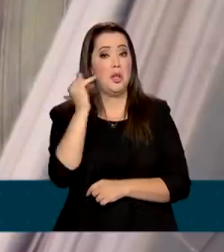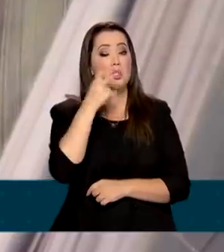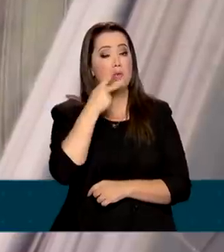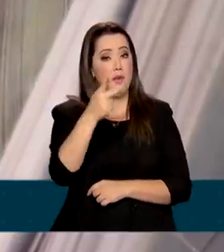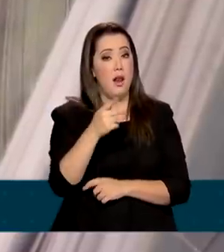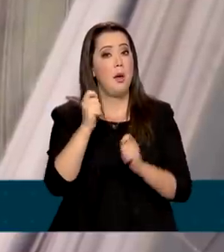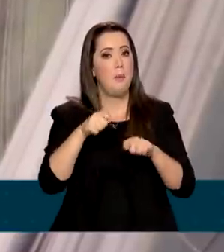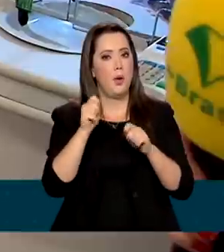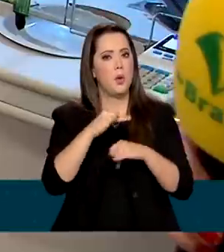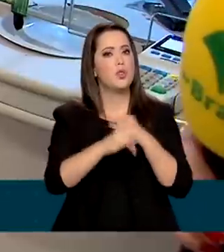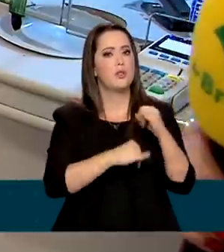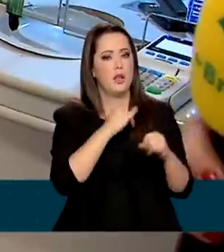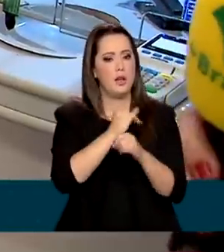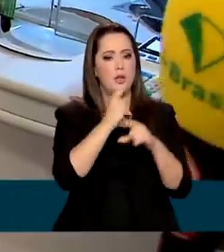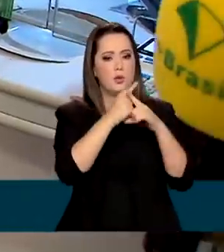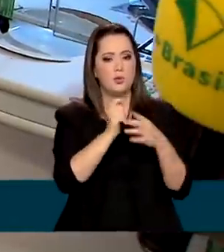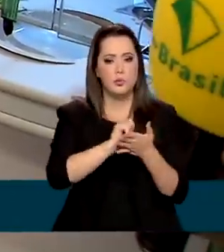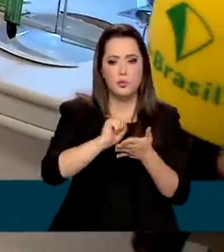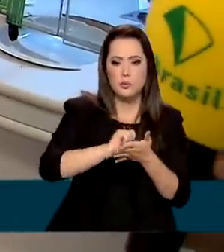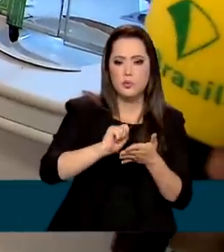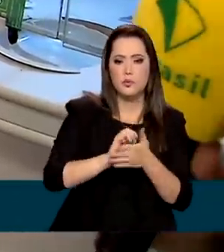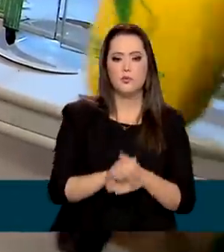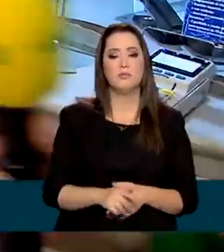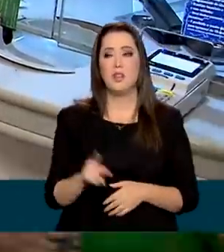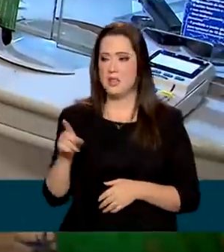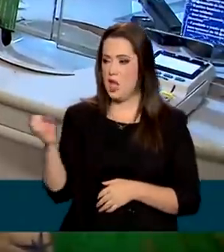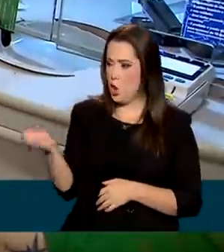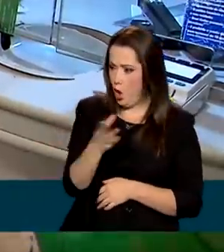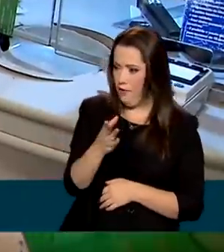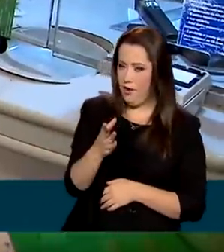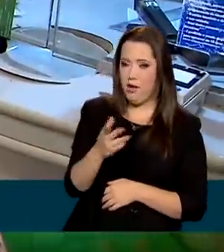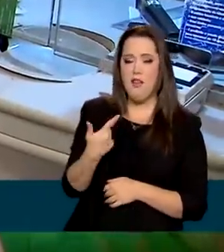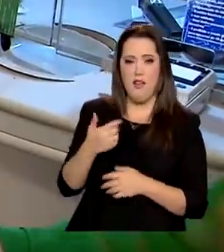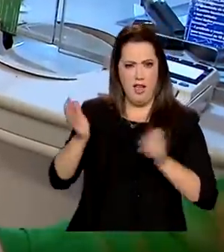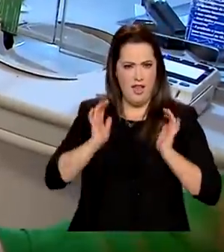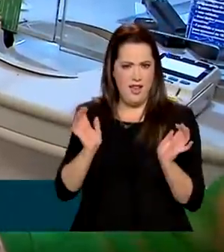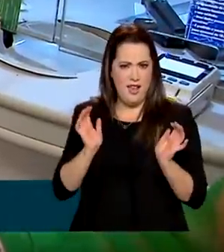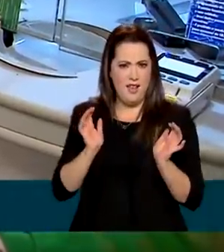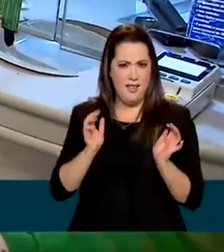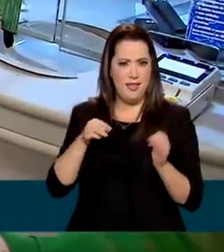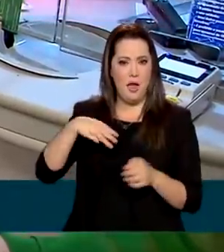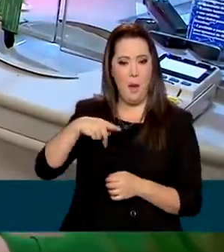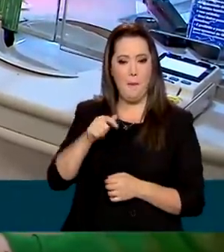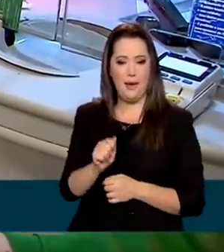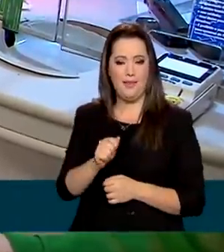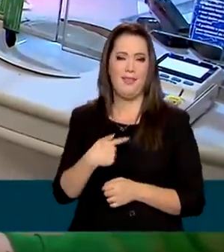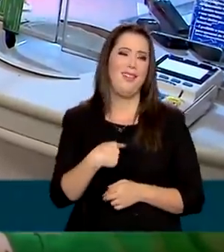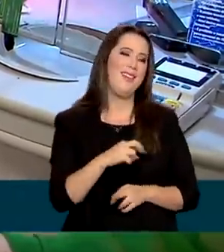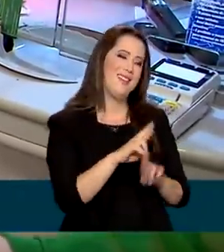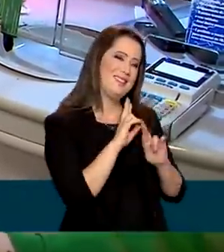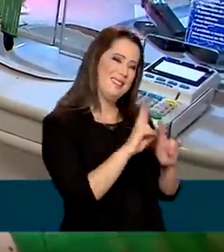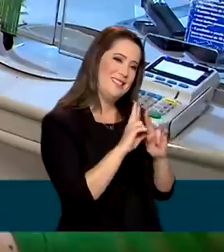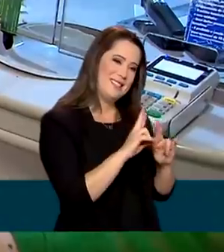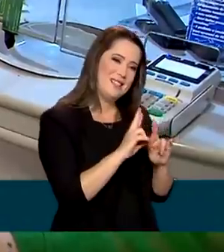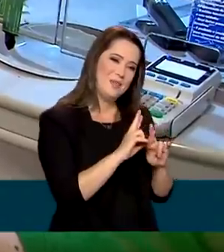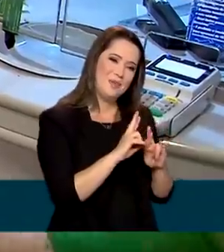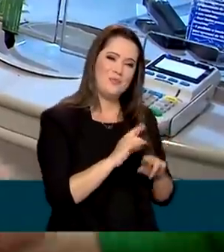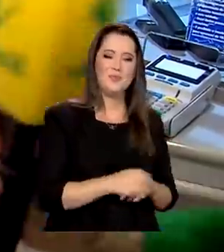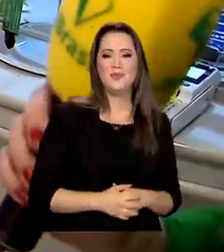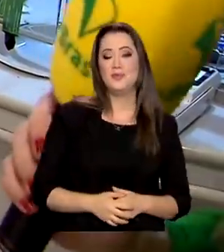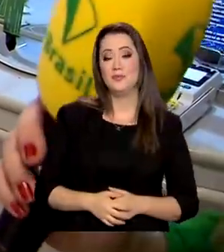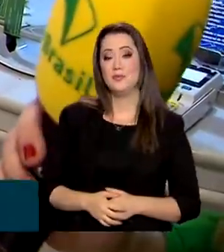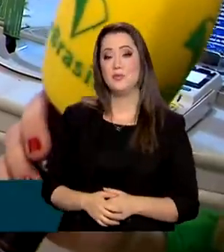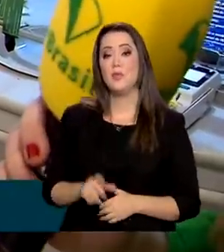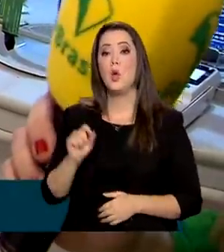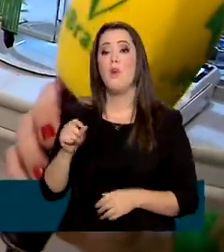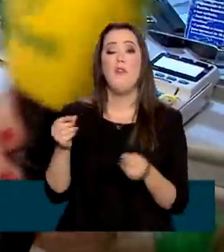pela internet. A senhora vai ser a nova milionária da Mega Sena? É, eu espero, né? Estou aguardando. E